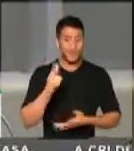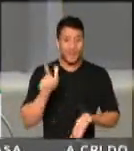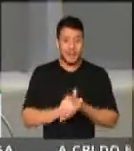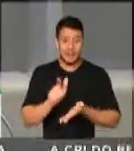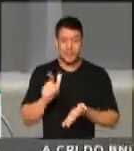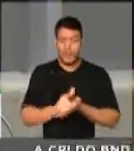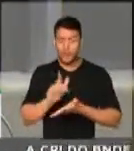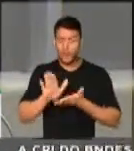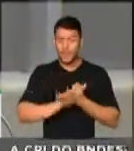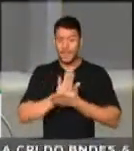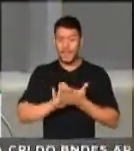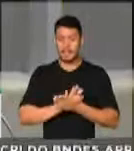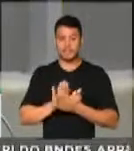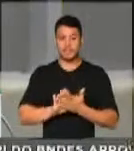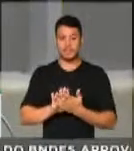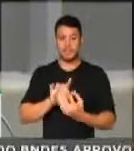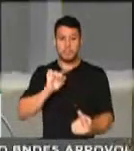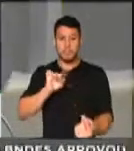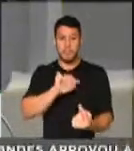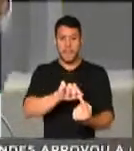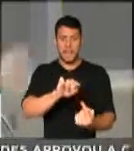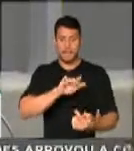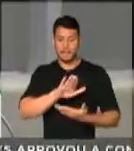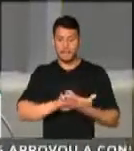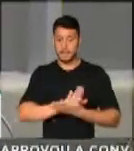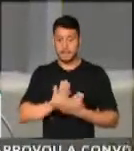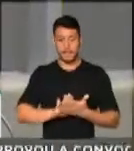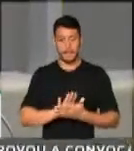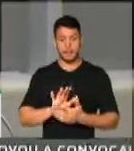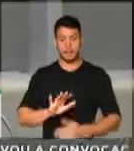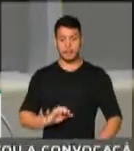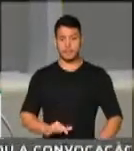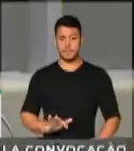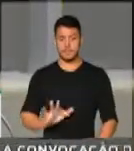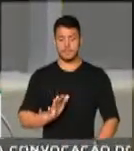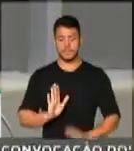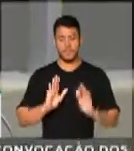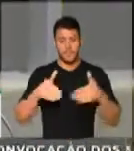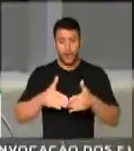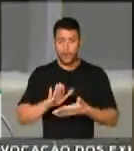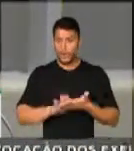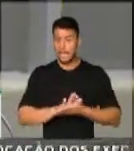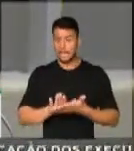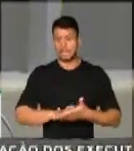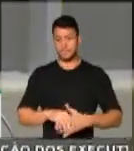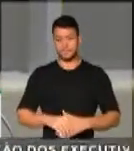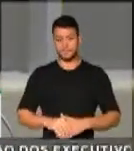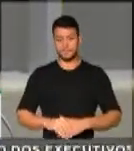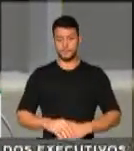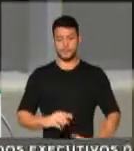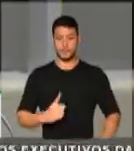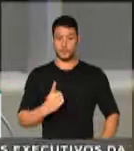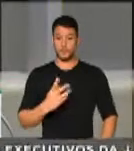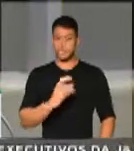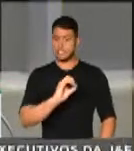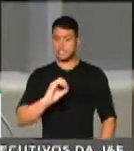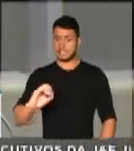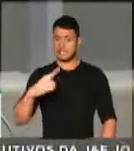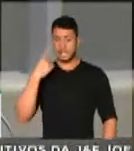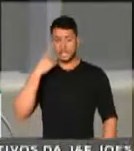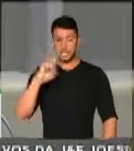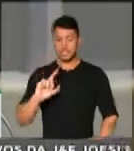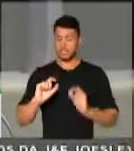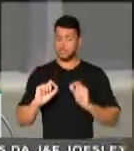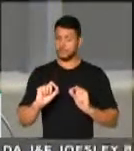plano, uma meta, um foco, um resultado que esperasse. 100 dias de um